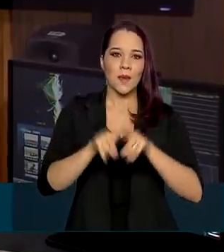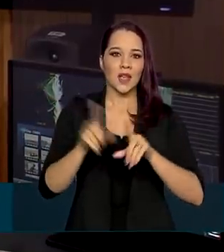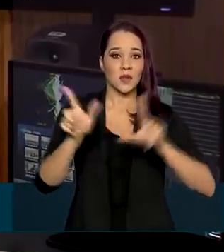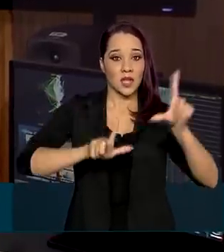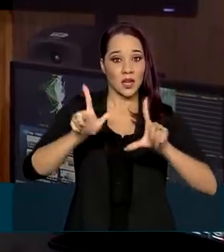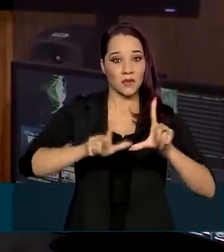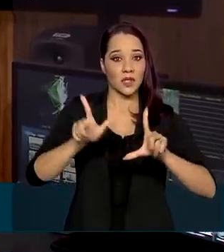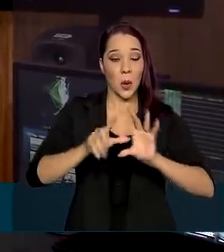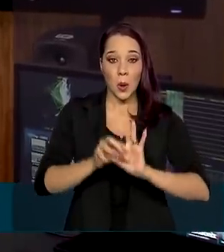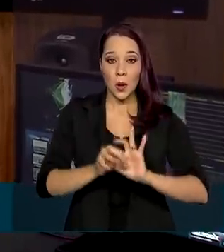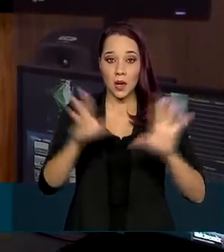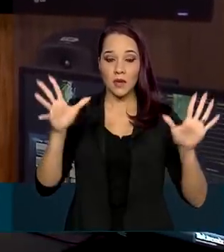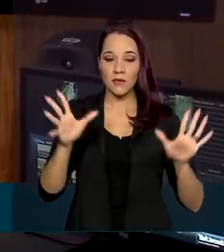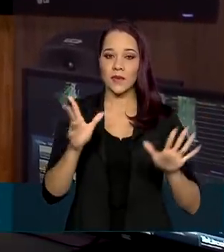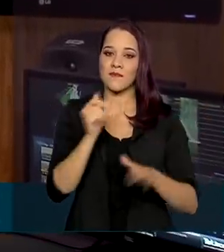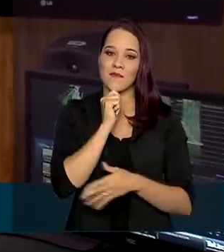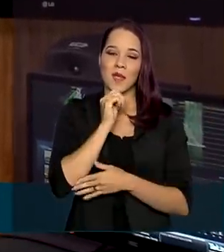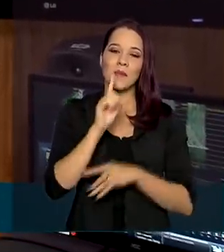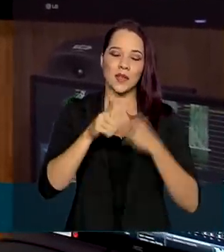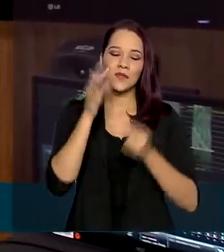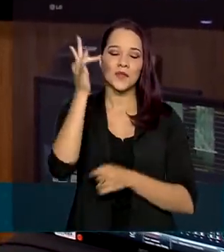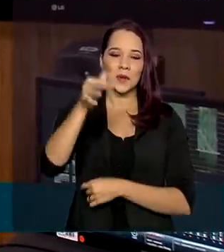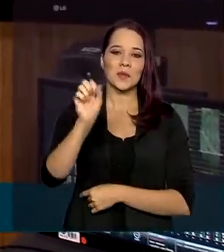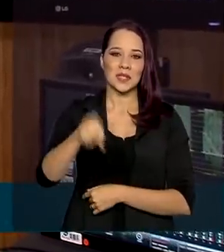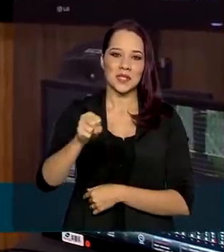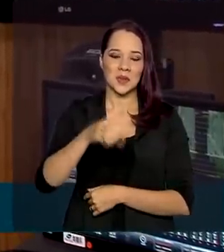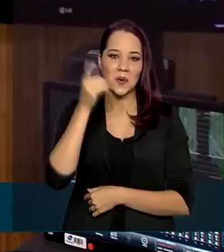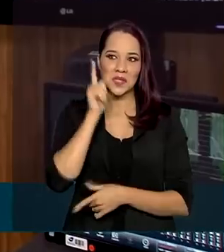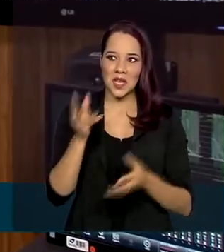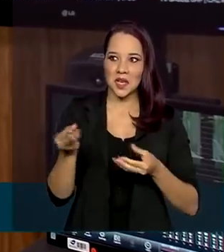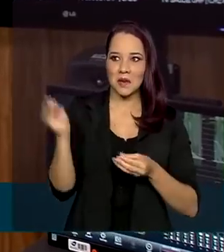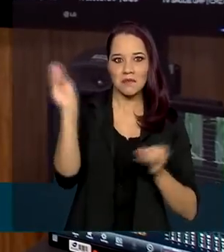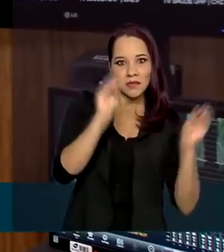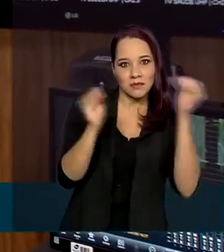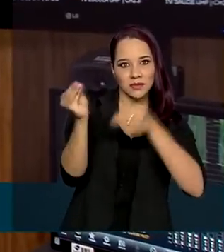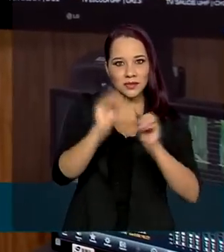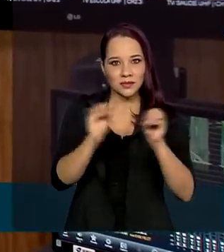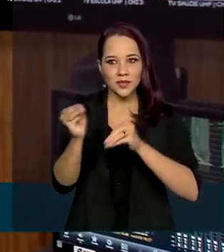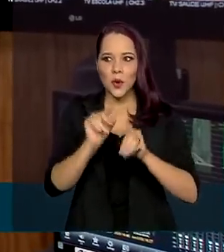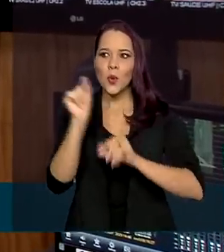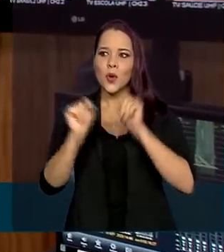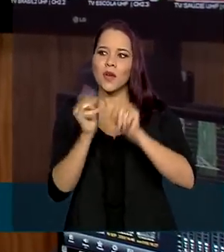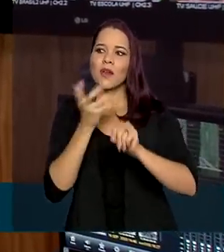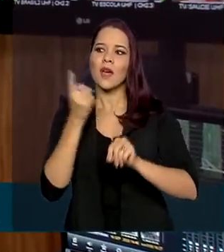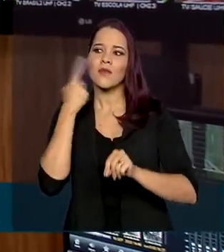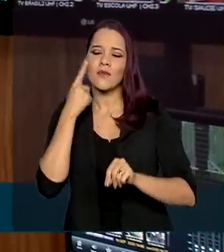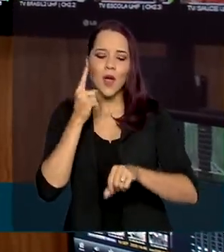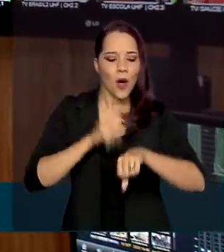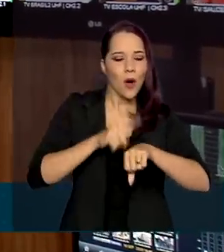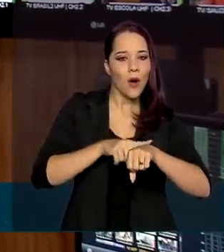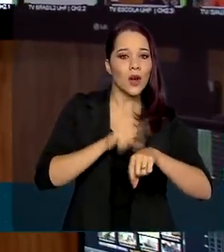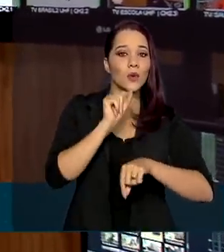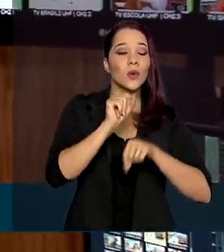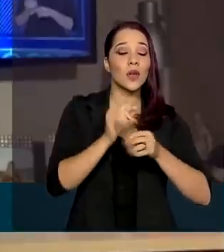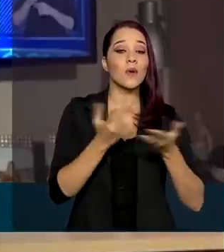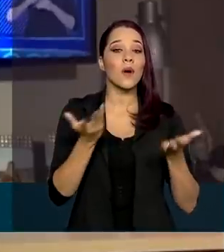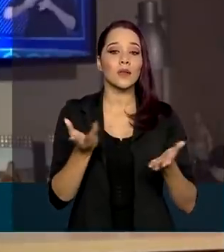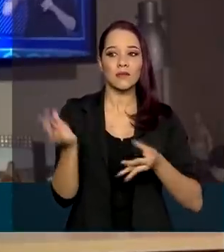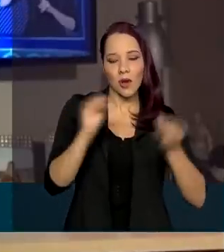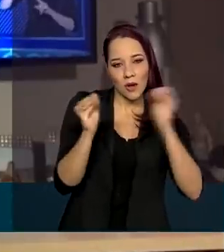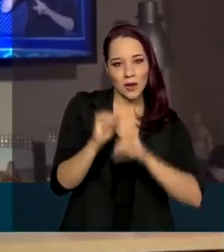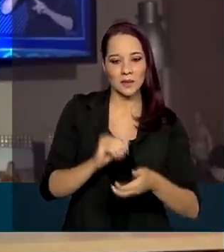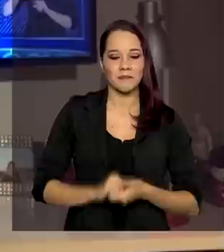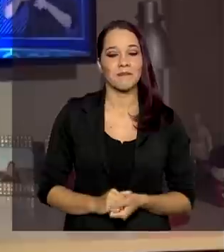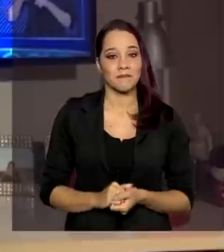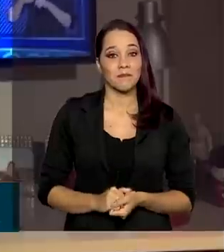aberta ainda, né? Mas daqui a pouco sim, daqui a pouco. que o usuário vai poder montar o que ele quer ver, a hora que ele quer ver e quando que ele ver. Além